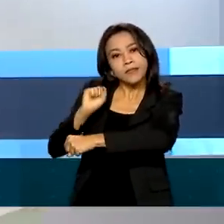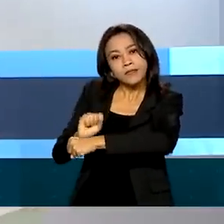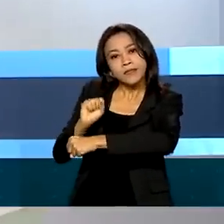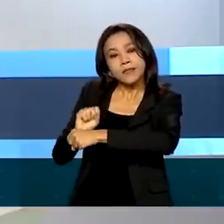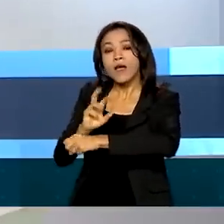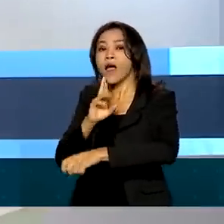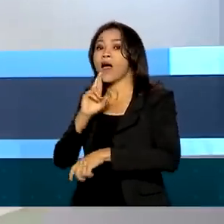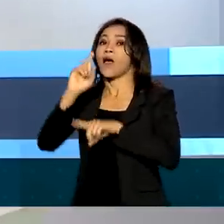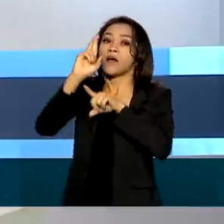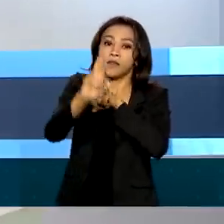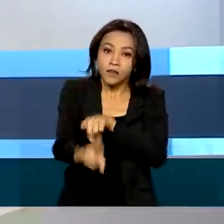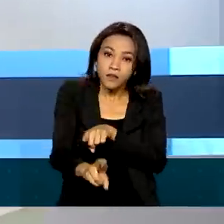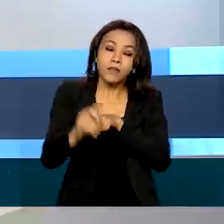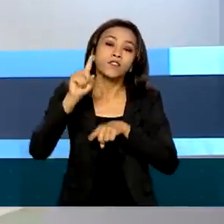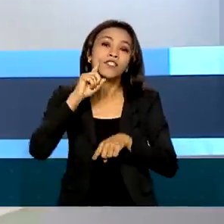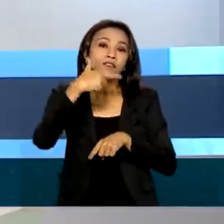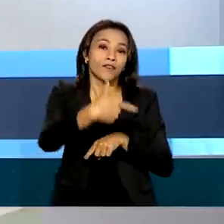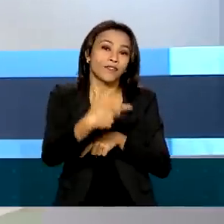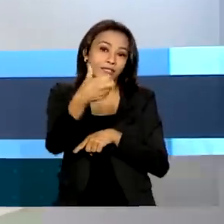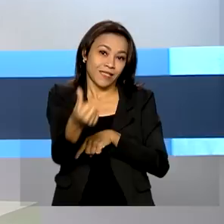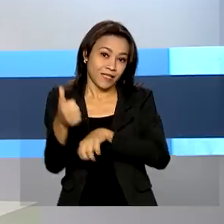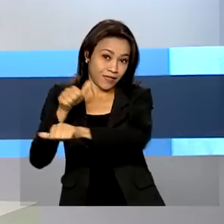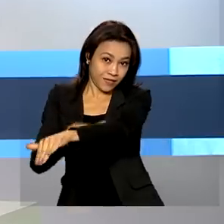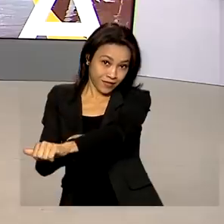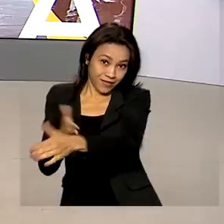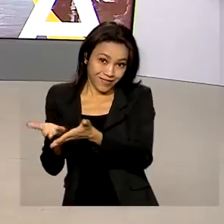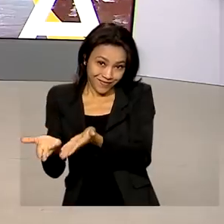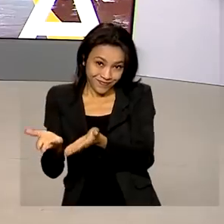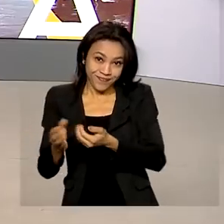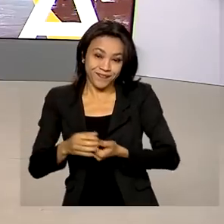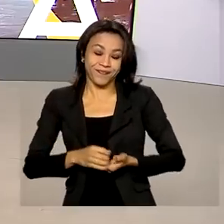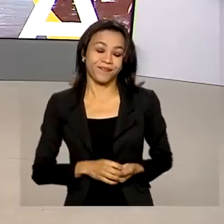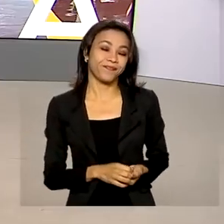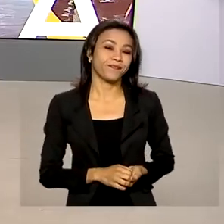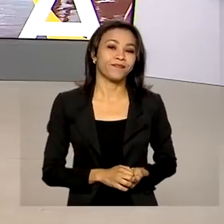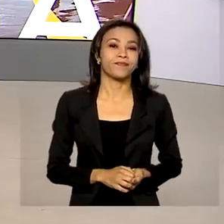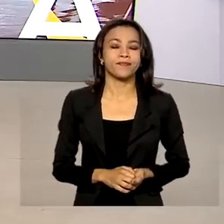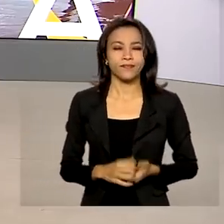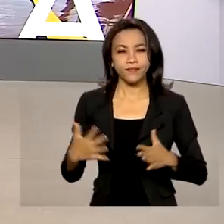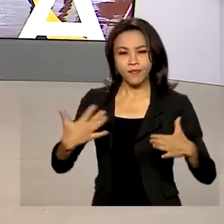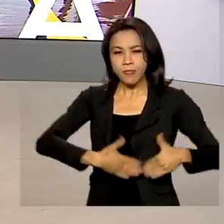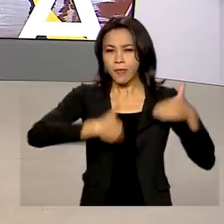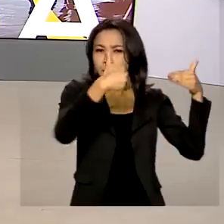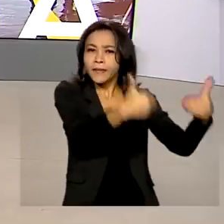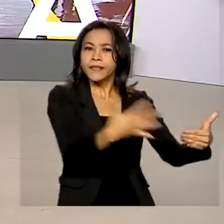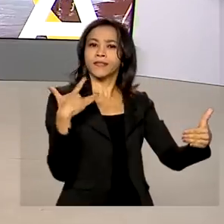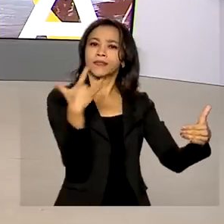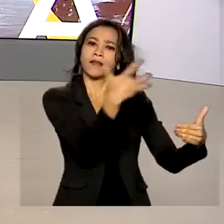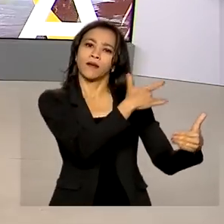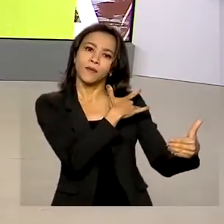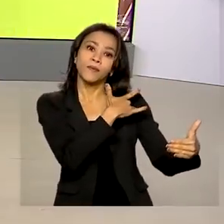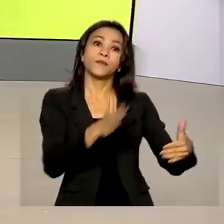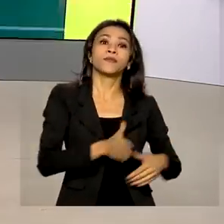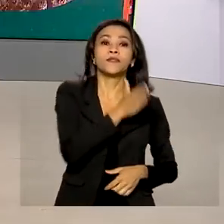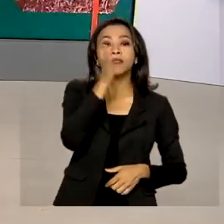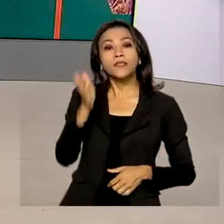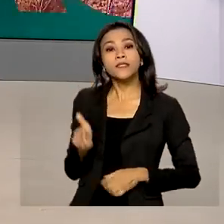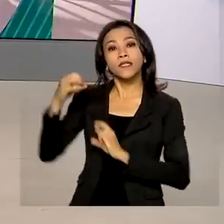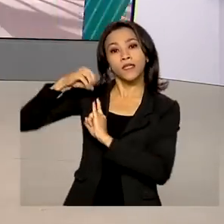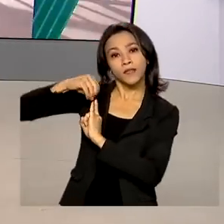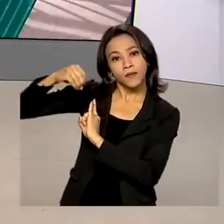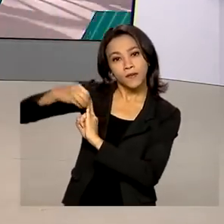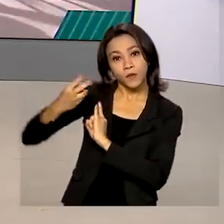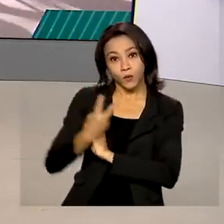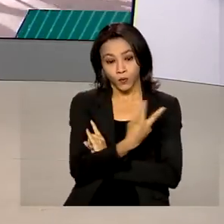sairá no dia 26 de setembro. O Ministério da Saúde e a Fundação Oswaldo Cruz